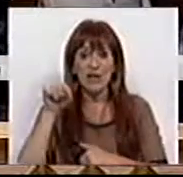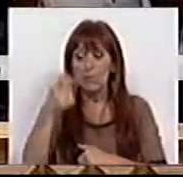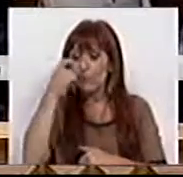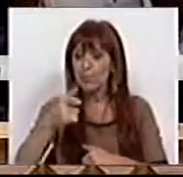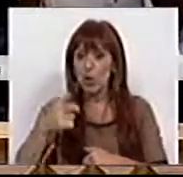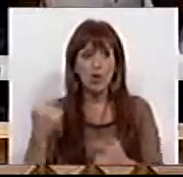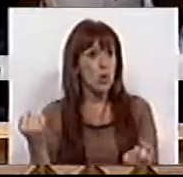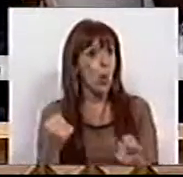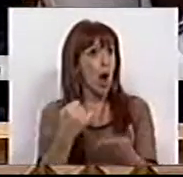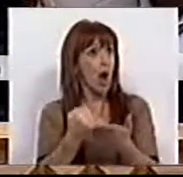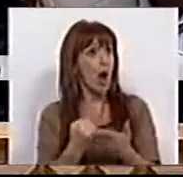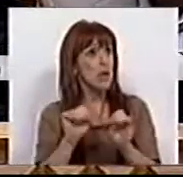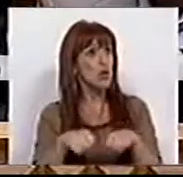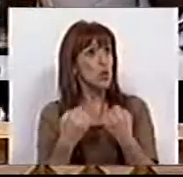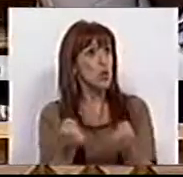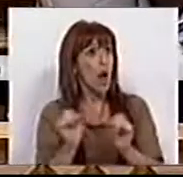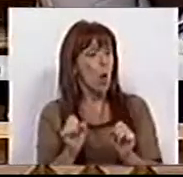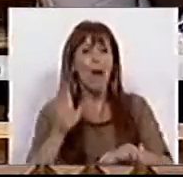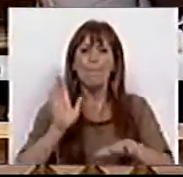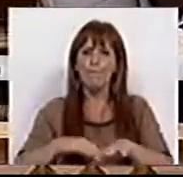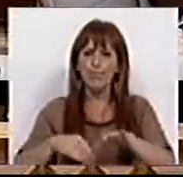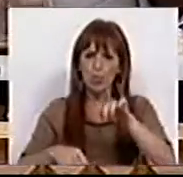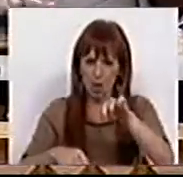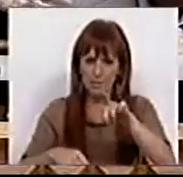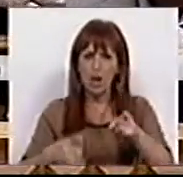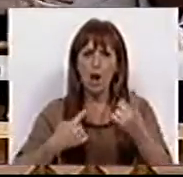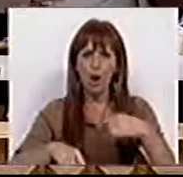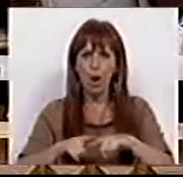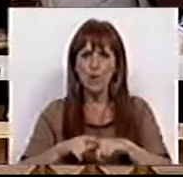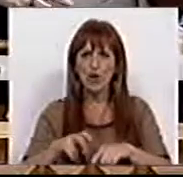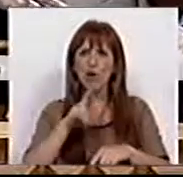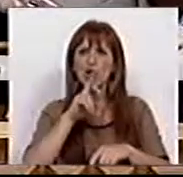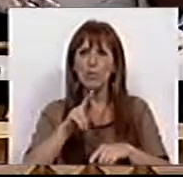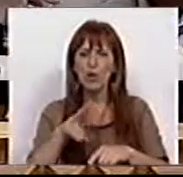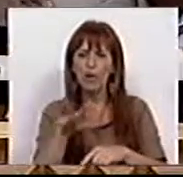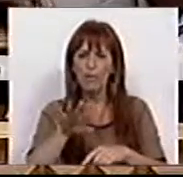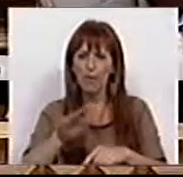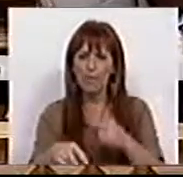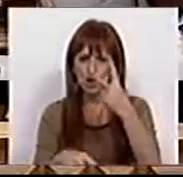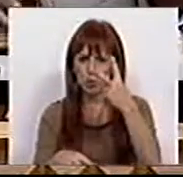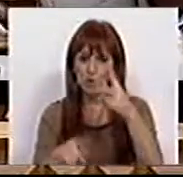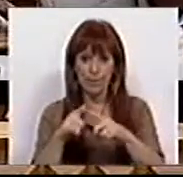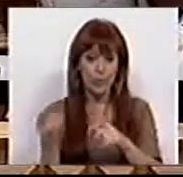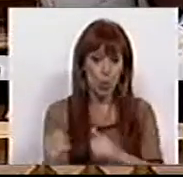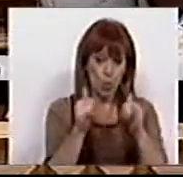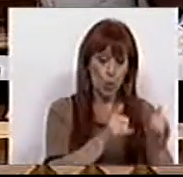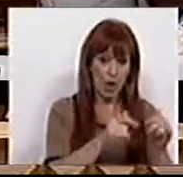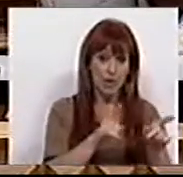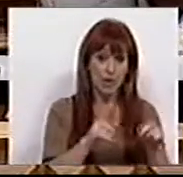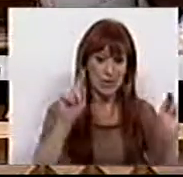que não têm qualquer proteção social. E por isso mesmo, nós respondemos de duas formas. Por um lado,